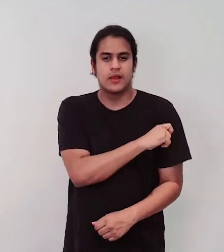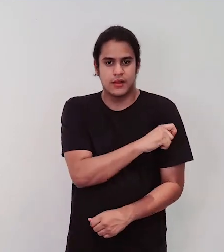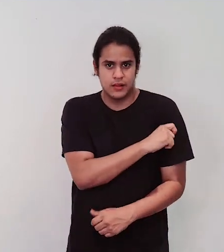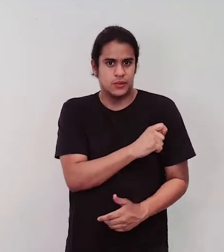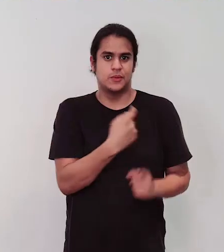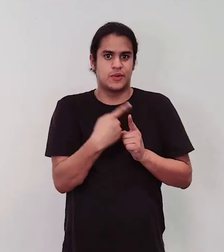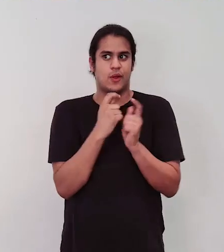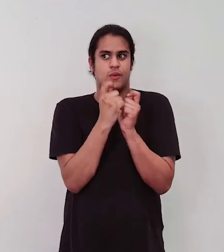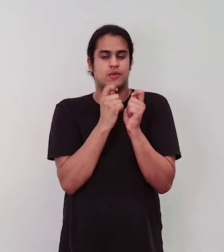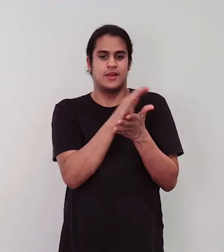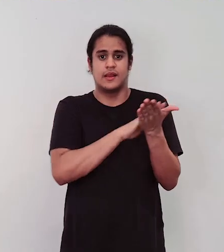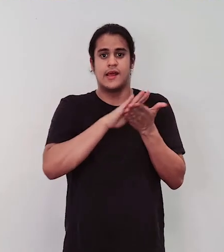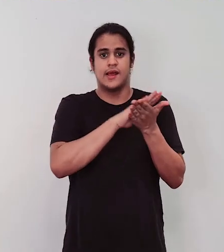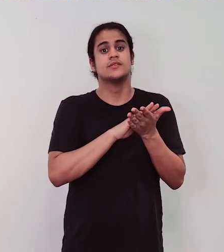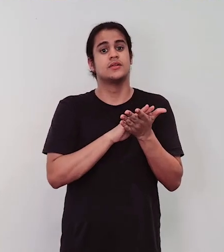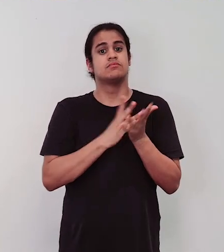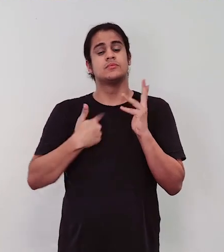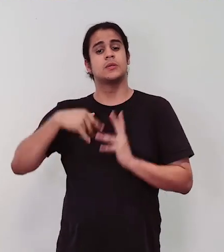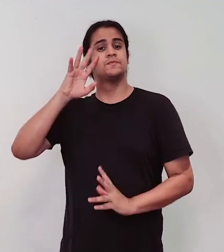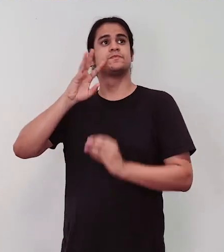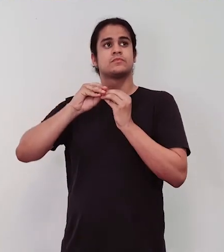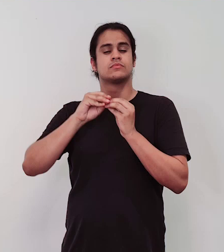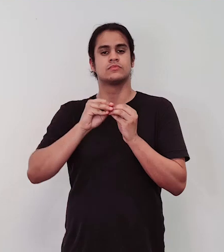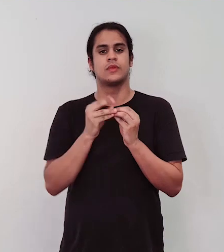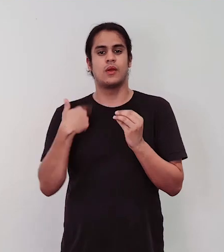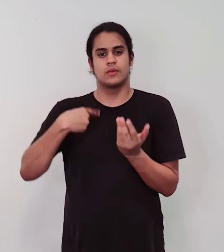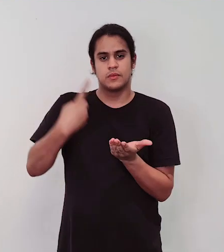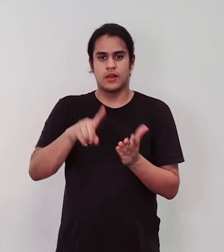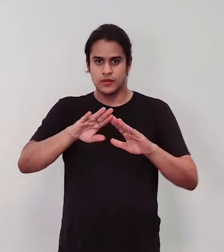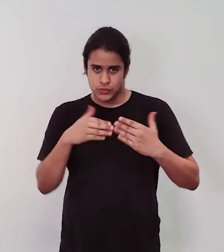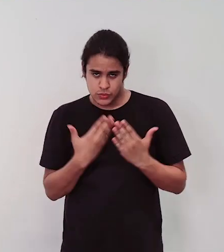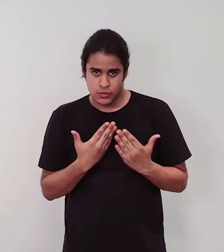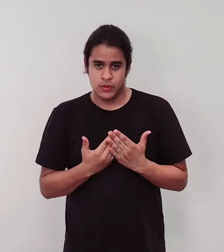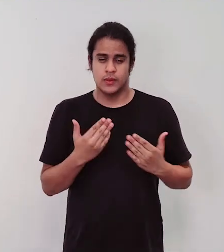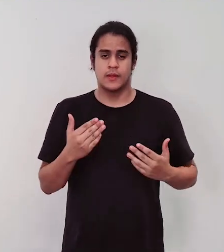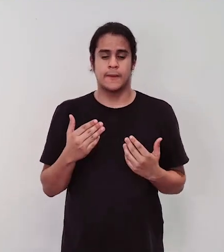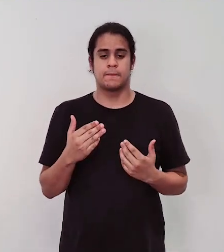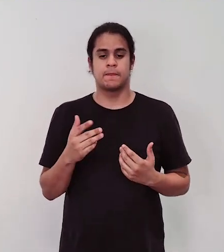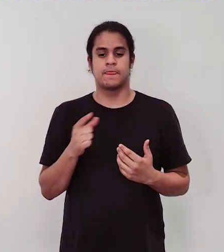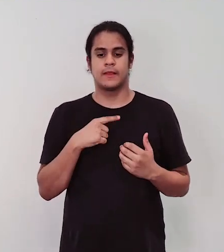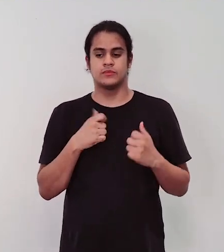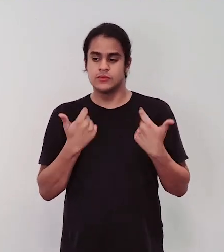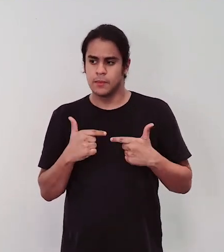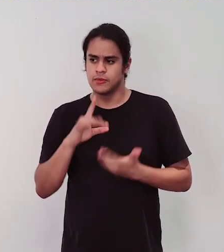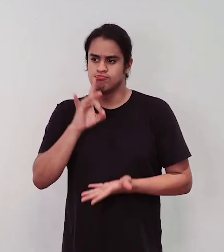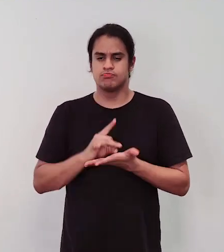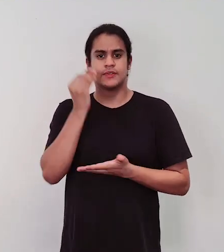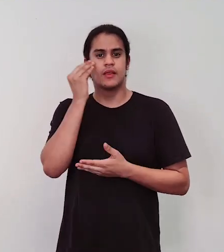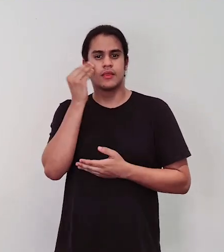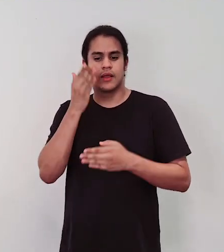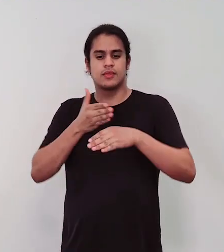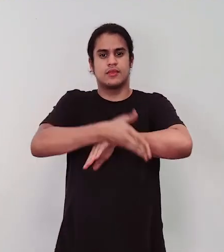escolares, Eu resolvi, nas intervenções que eu propus na escola, fazer um trabalho de intervenção visual,